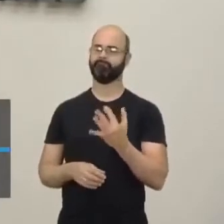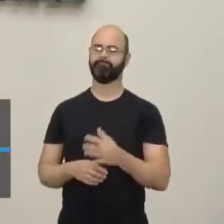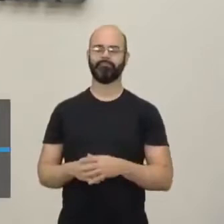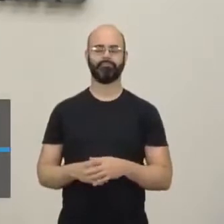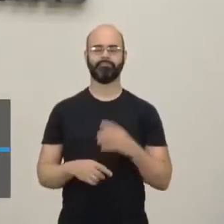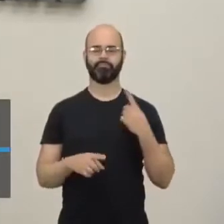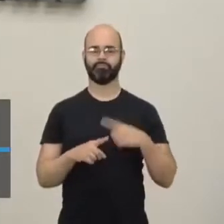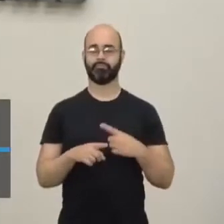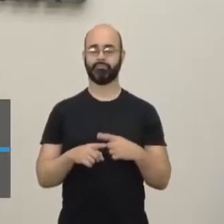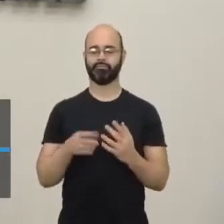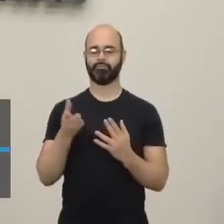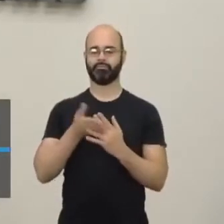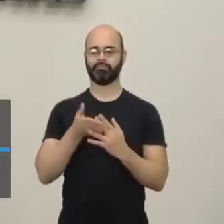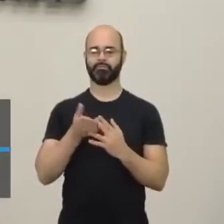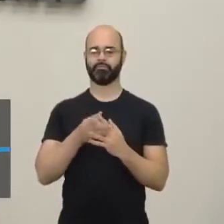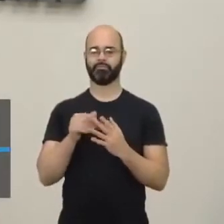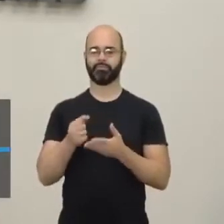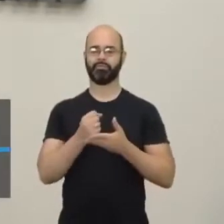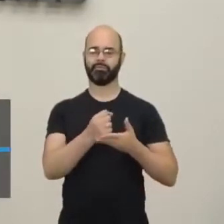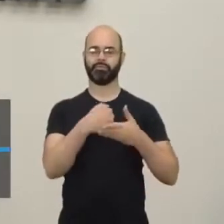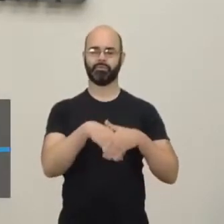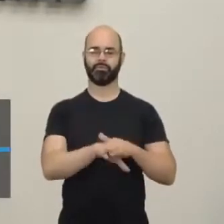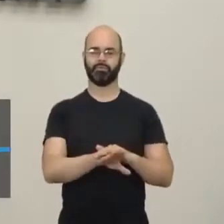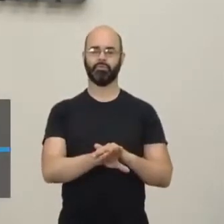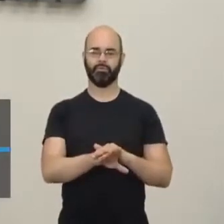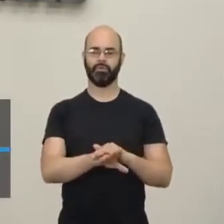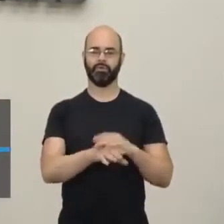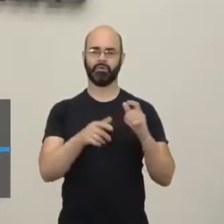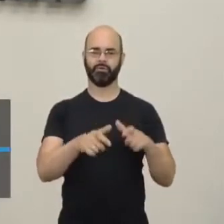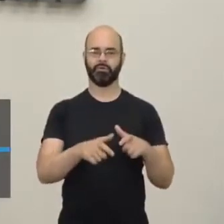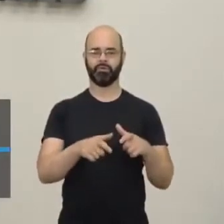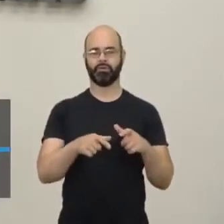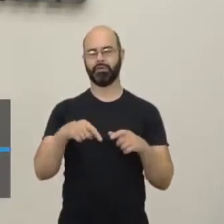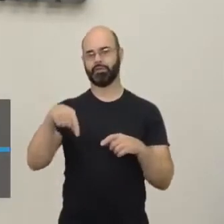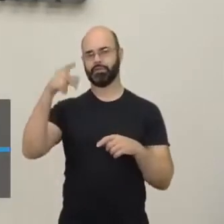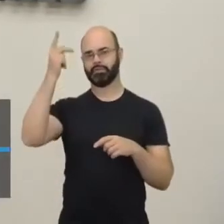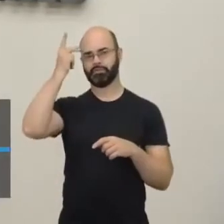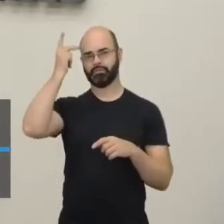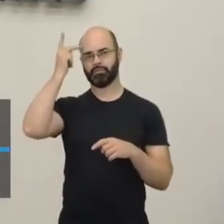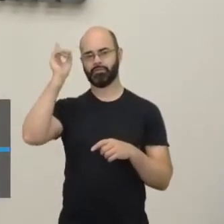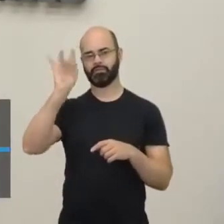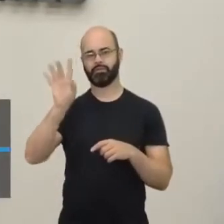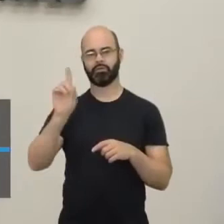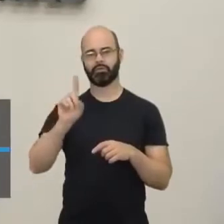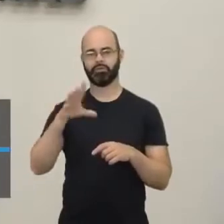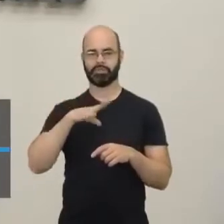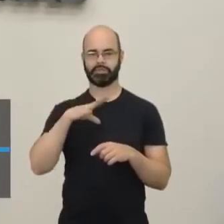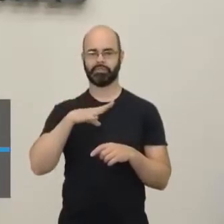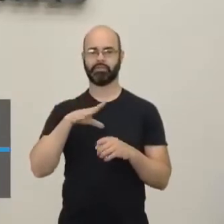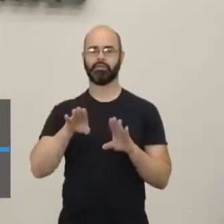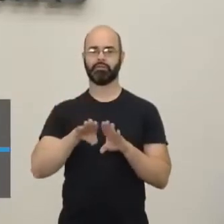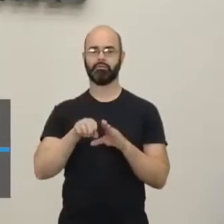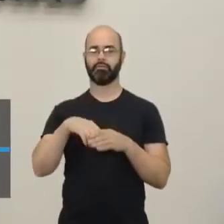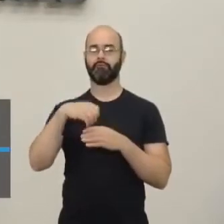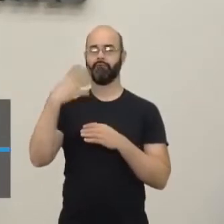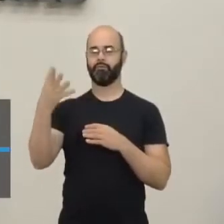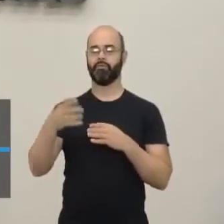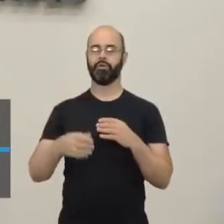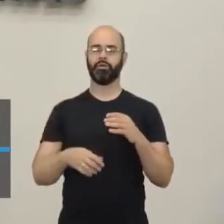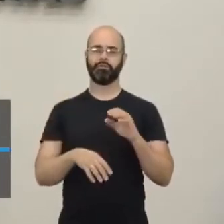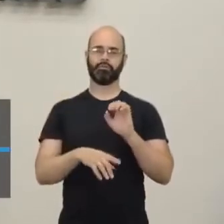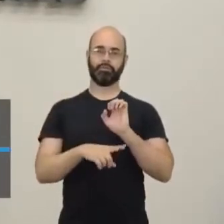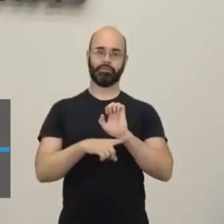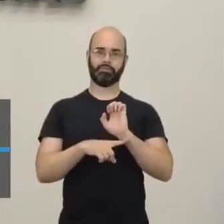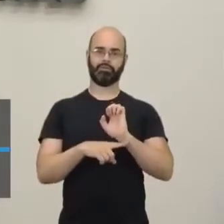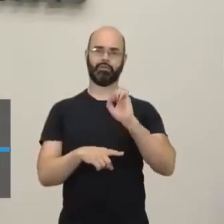intermediário aí de abastecimento aí, não só da cidade de São Paulo, mas como do estado de São Paulo e até fora do estado de São Paulo.